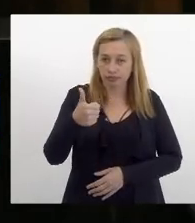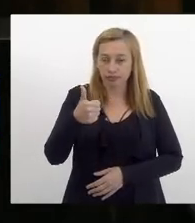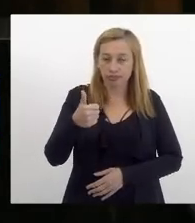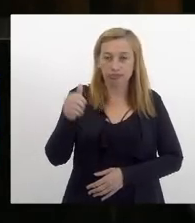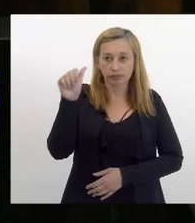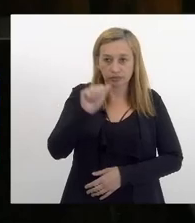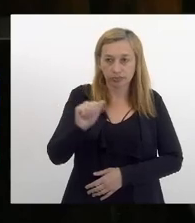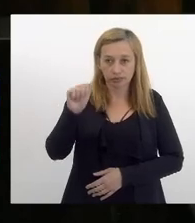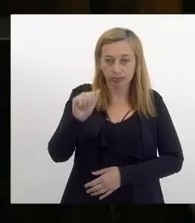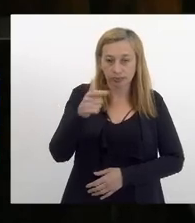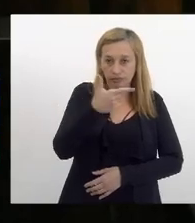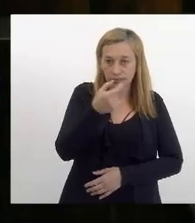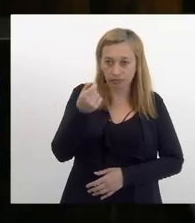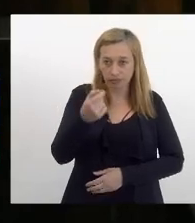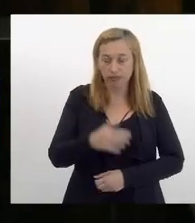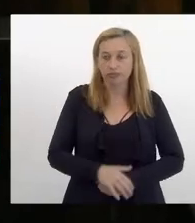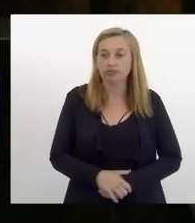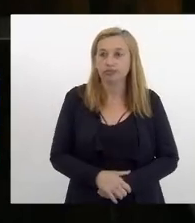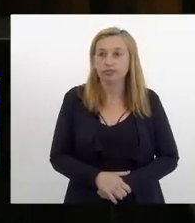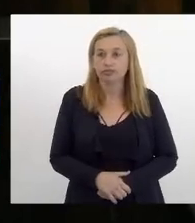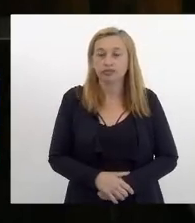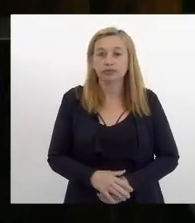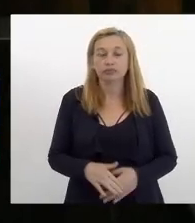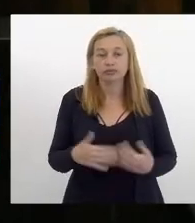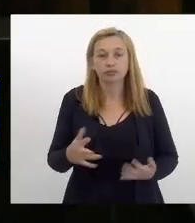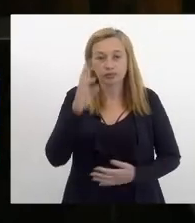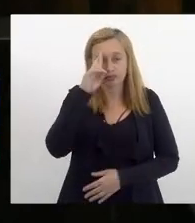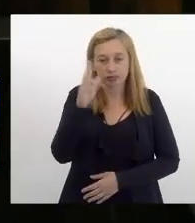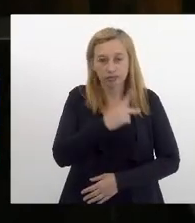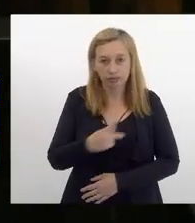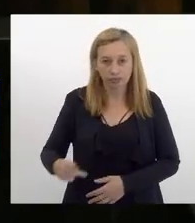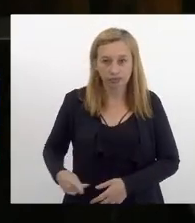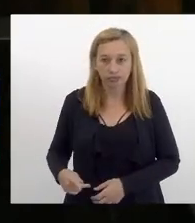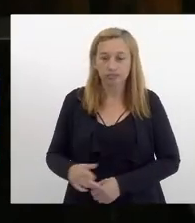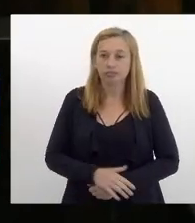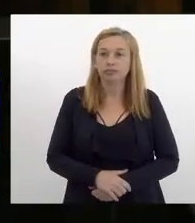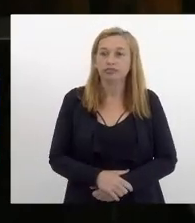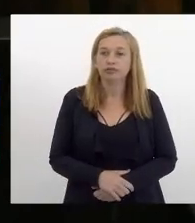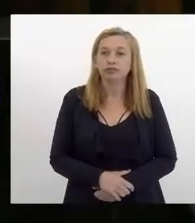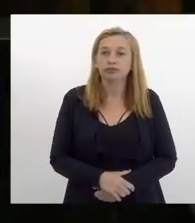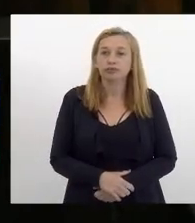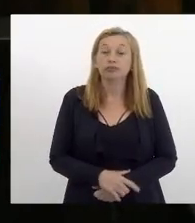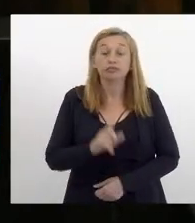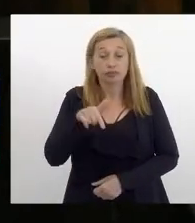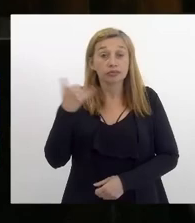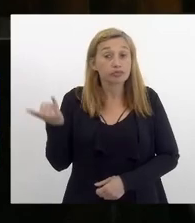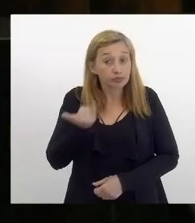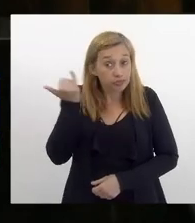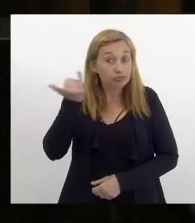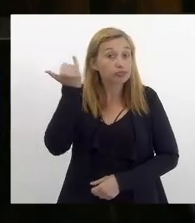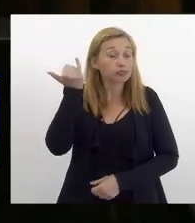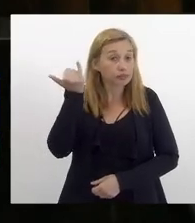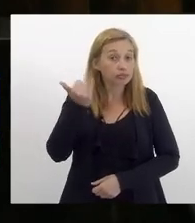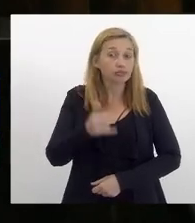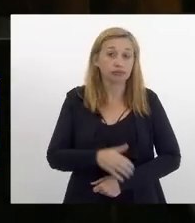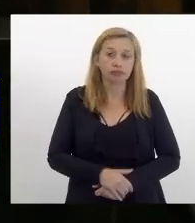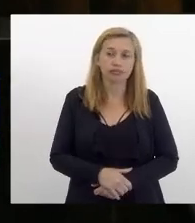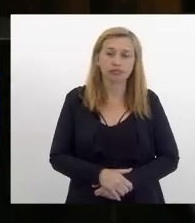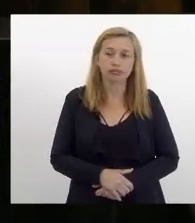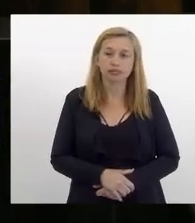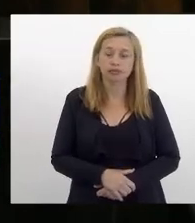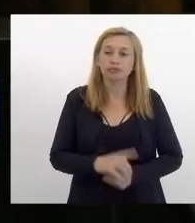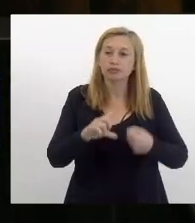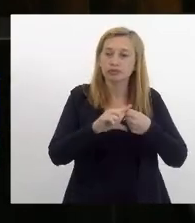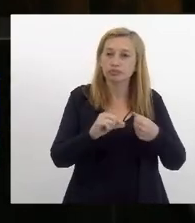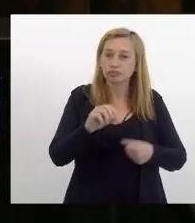e aí senhora presidente isto é importantíssimo no